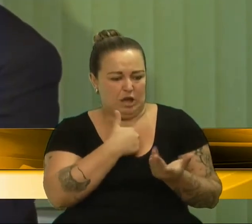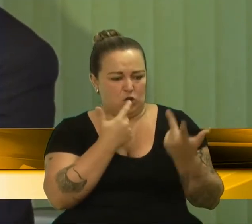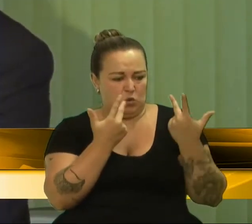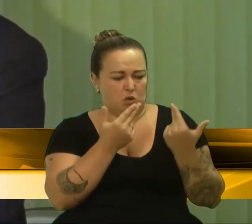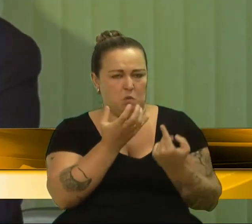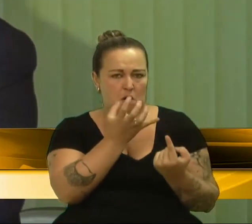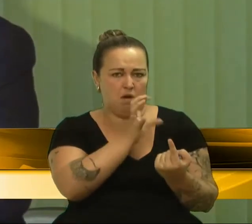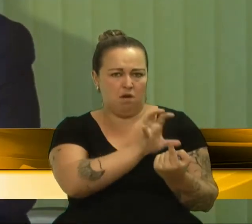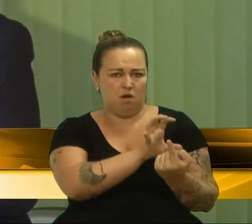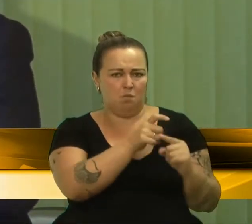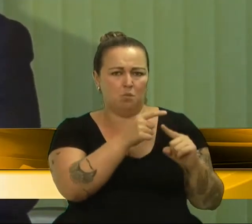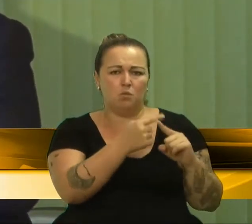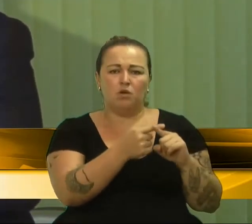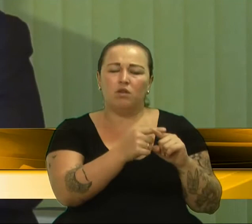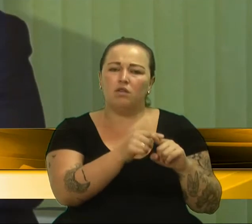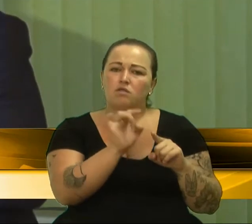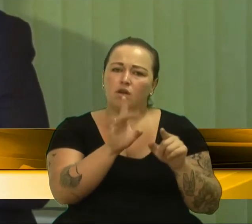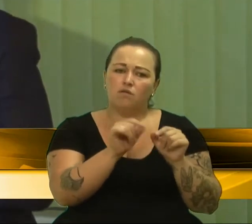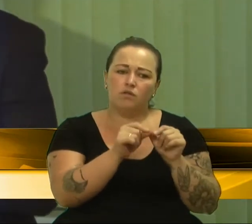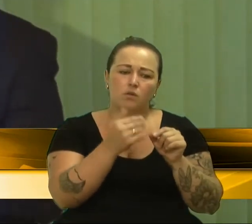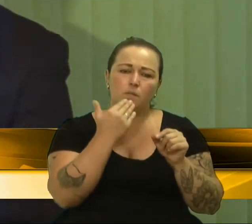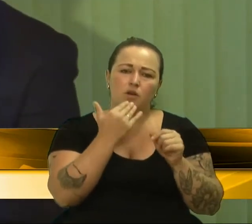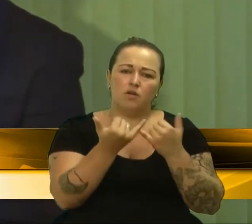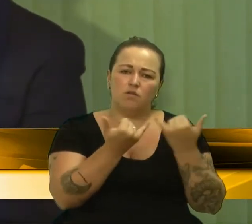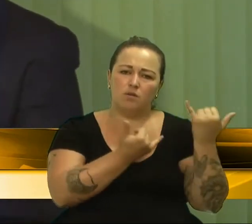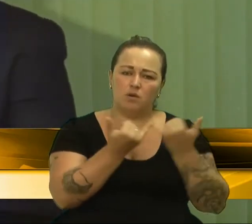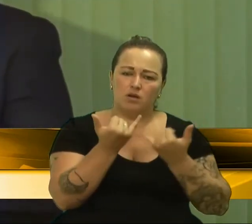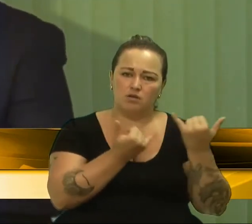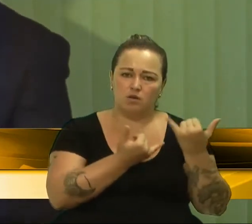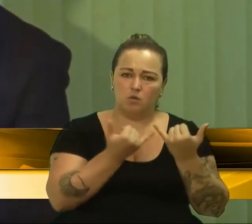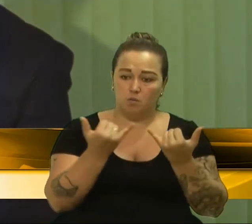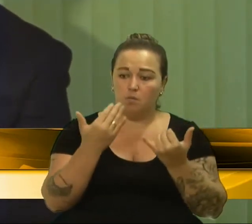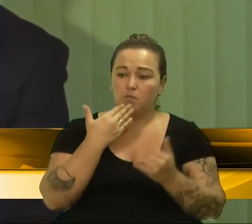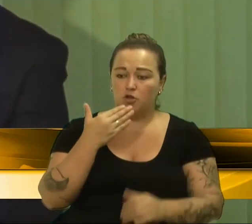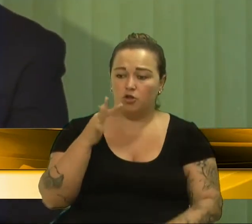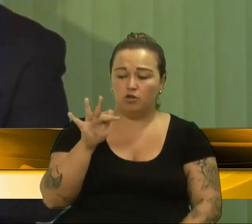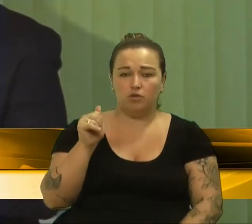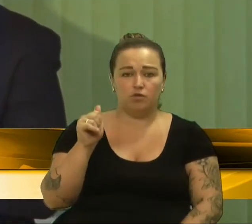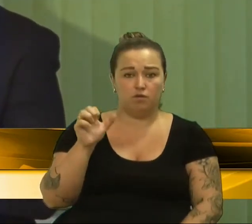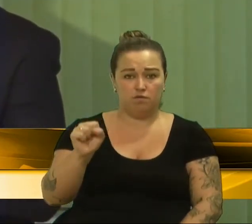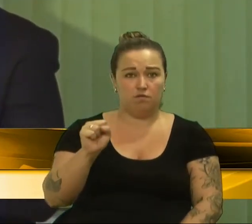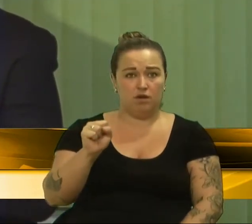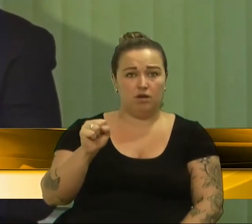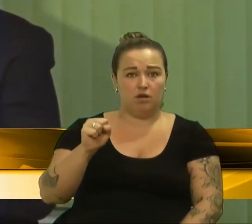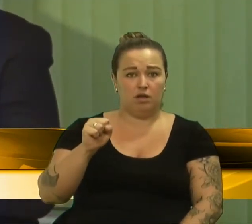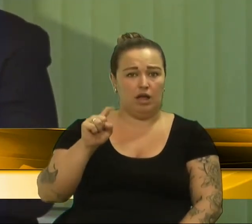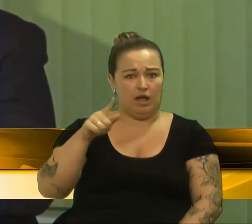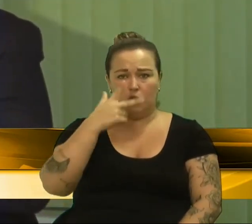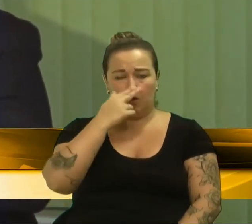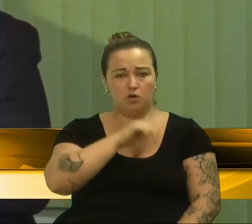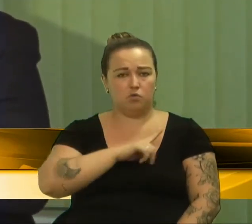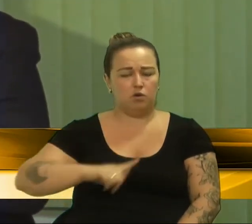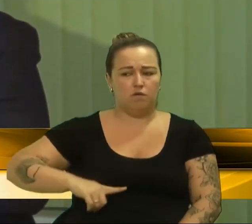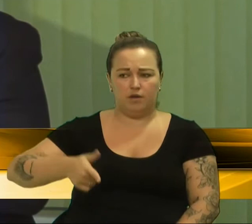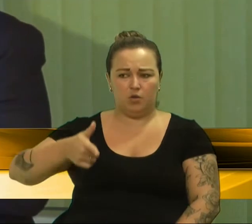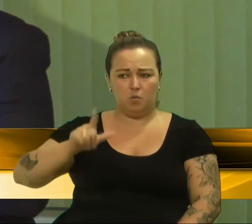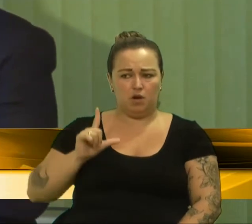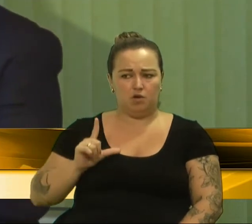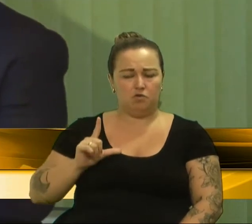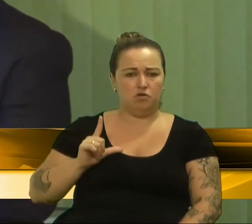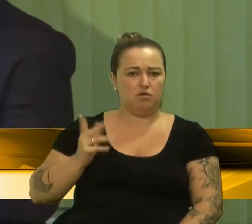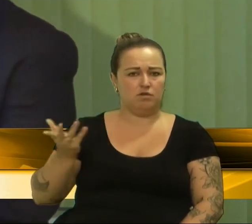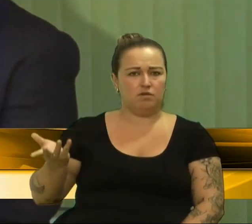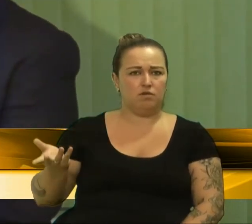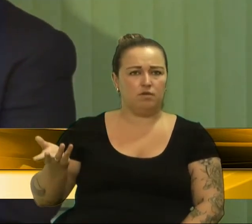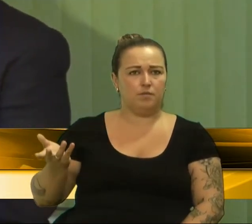feito simplesmente um pedido de informações, que, aliás, o pedido da FAZ é sobre o governo anterior, não é sobre esse governo, não seria